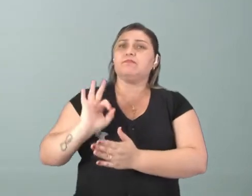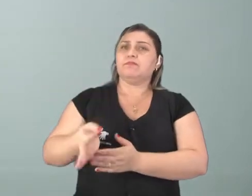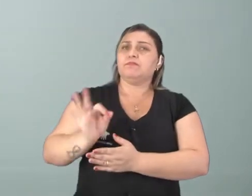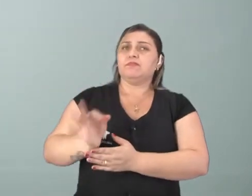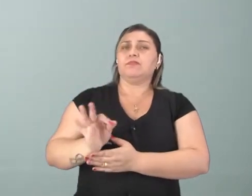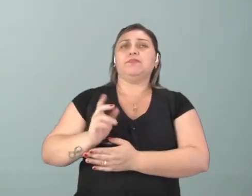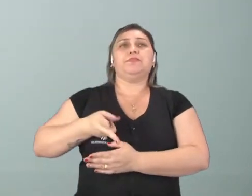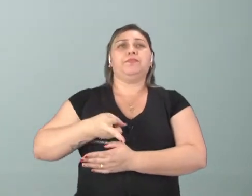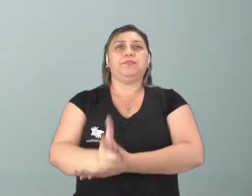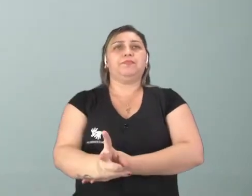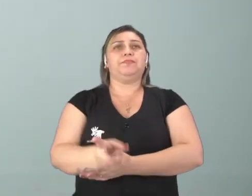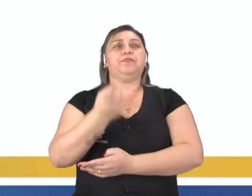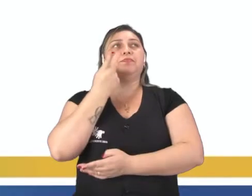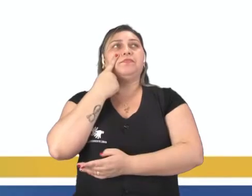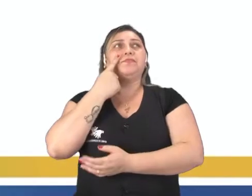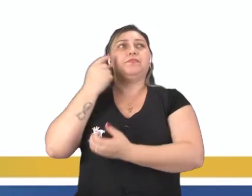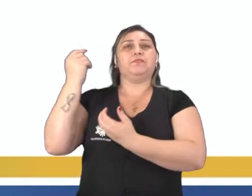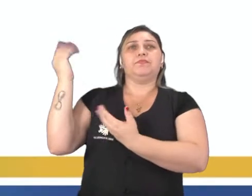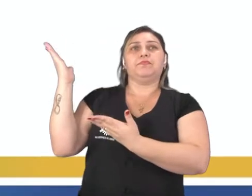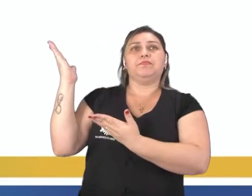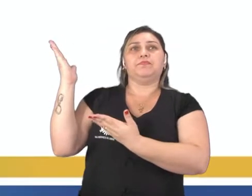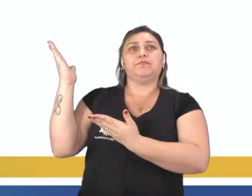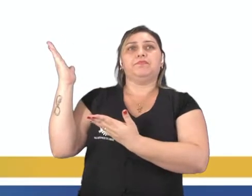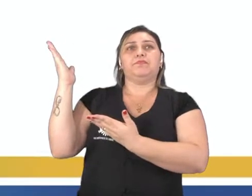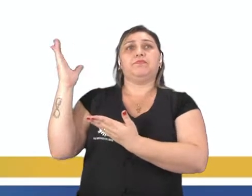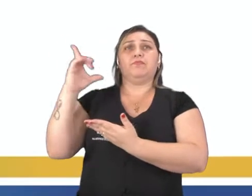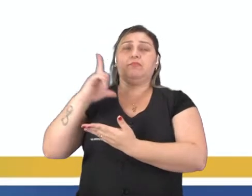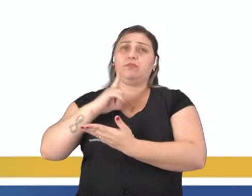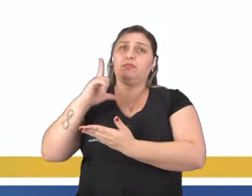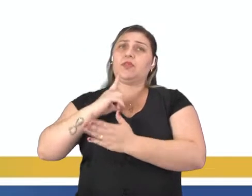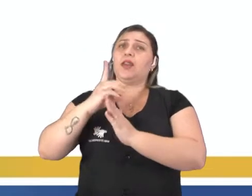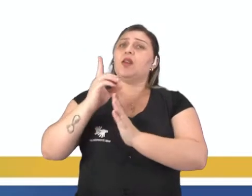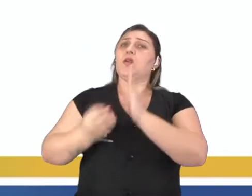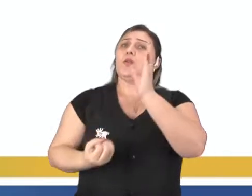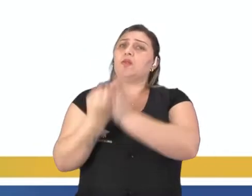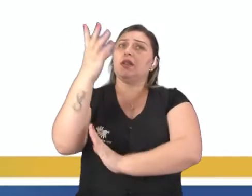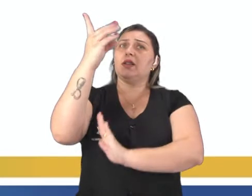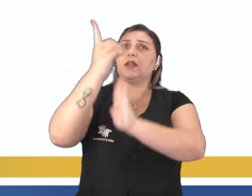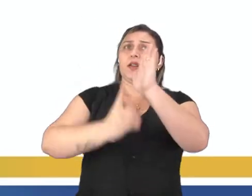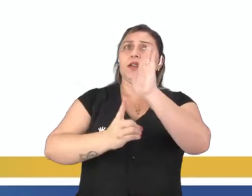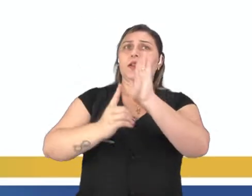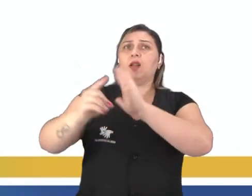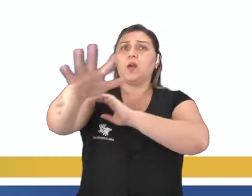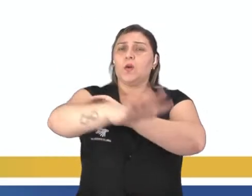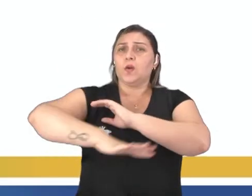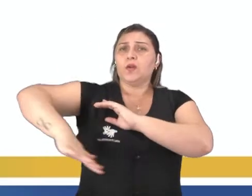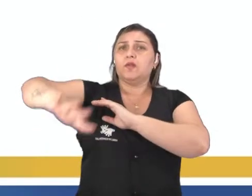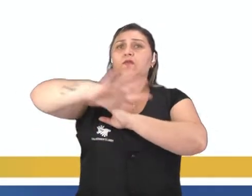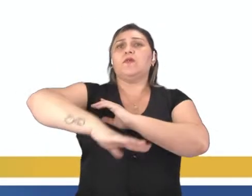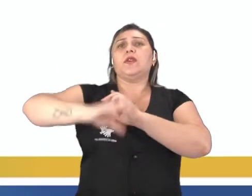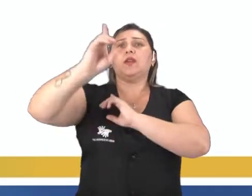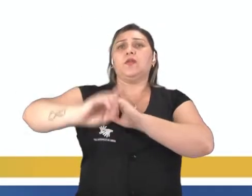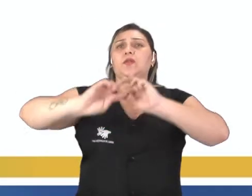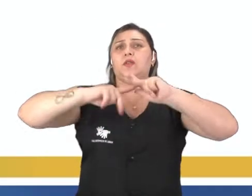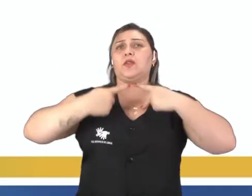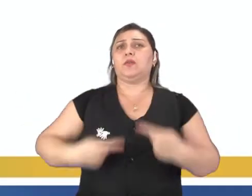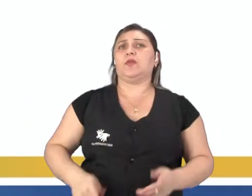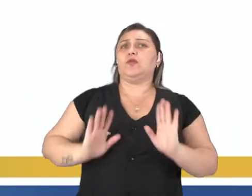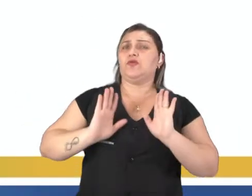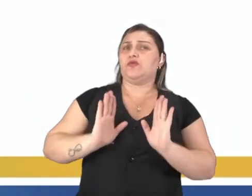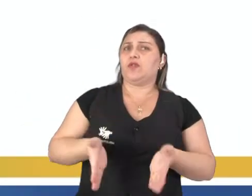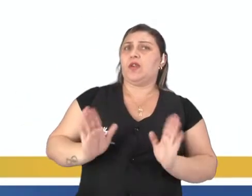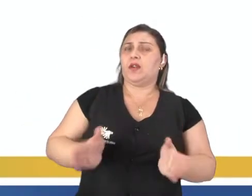Então, continuando, observem aí. Aí a gente tem o surgimento da Declaração Universal dos Direitos Humanos, que a gente já discutiu aqui.